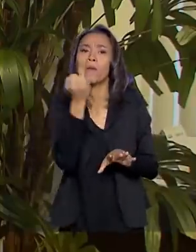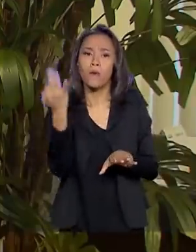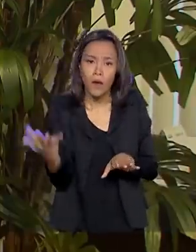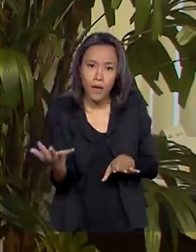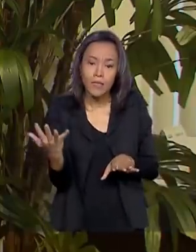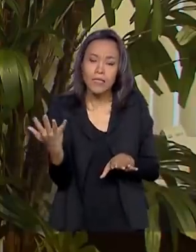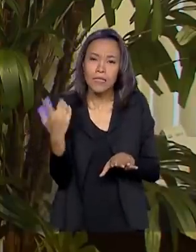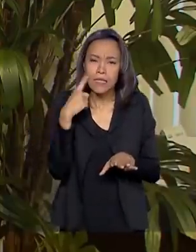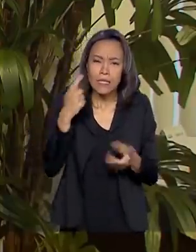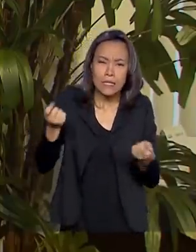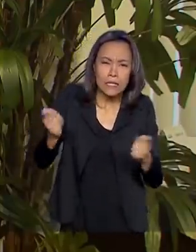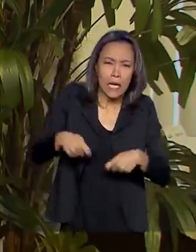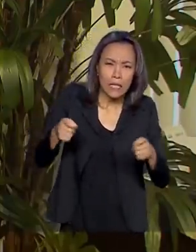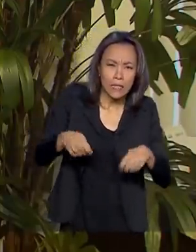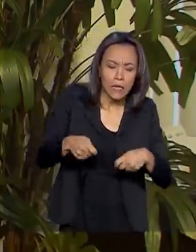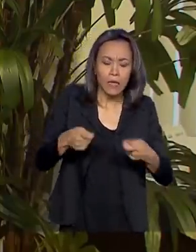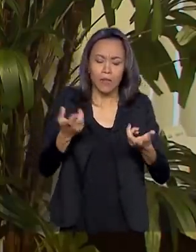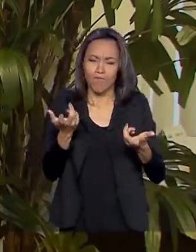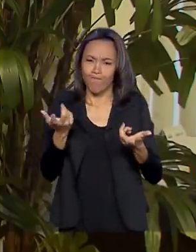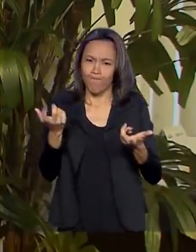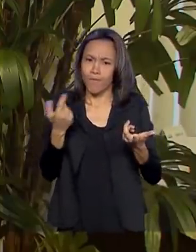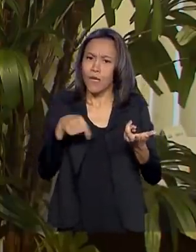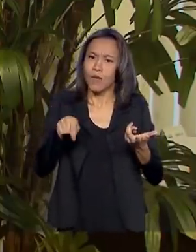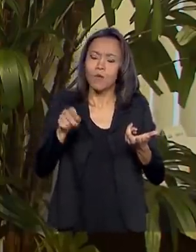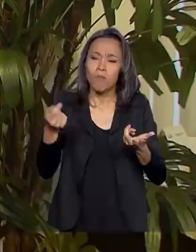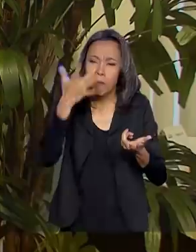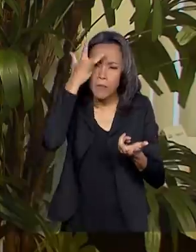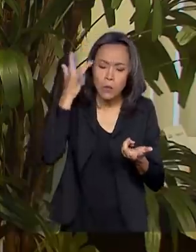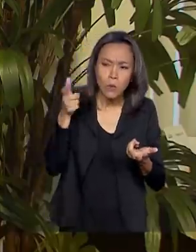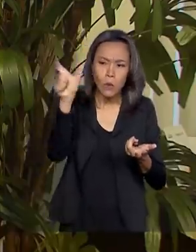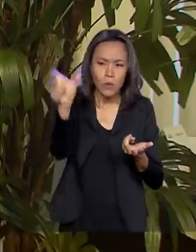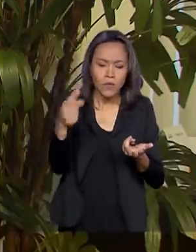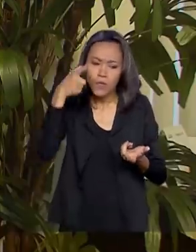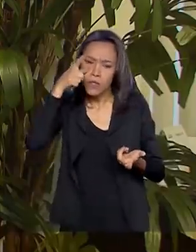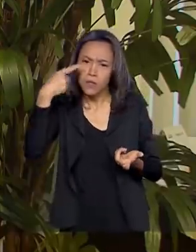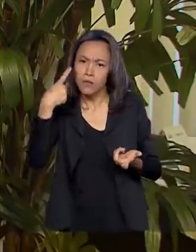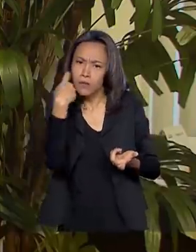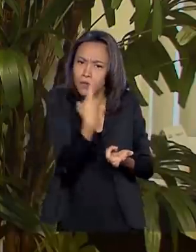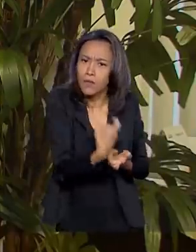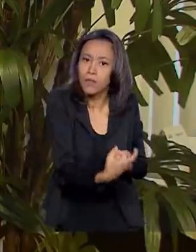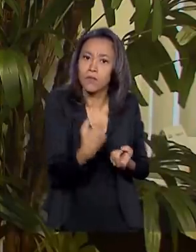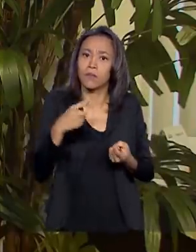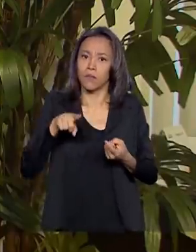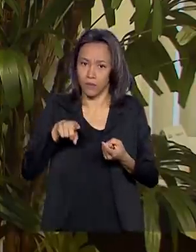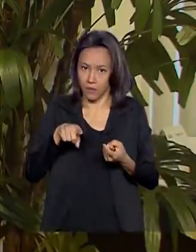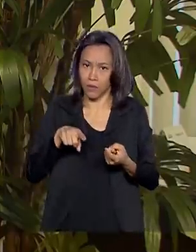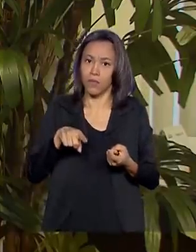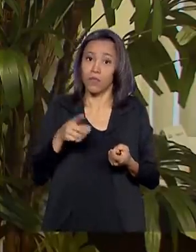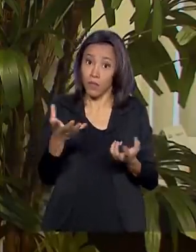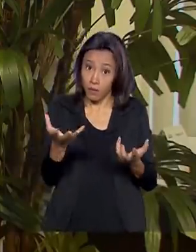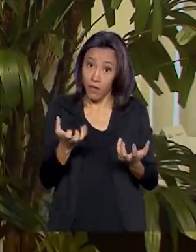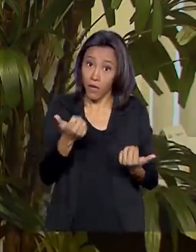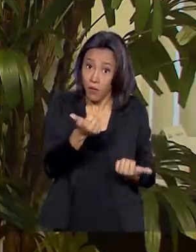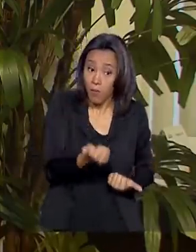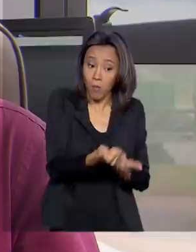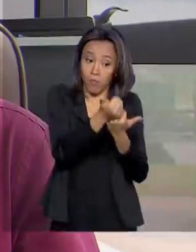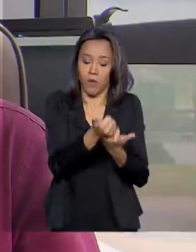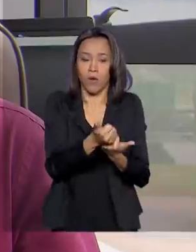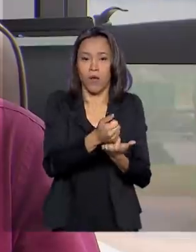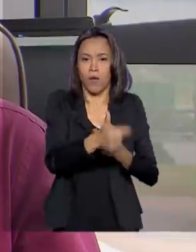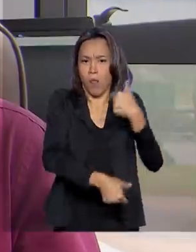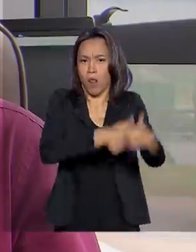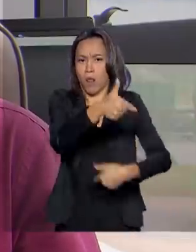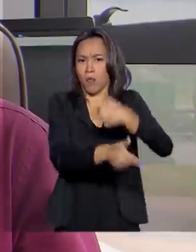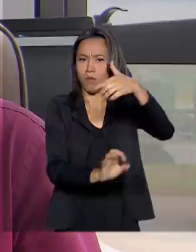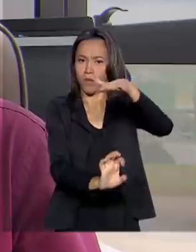potenciais investidores, potenciais clientes, que permitirão a alavancagem daquela empresa. A